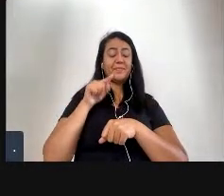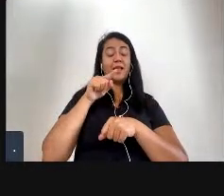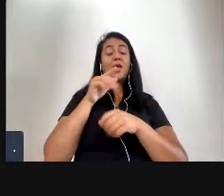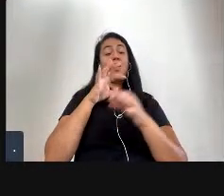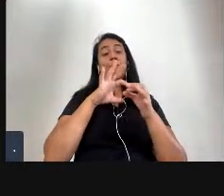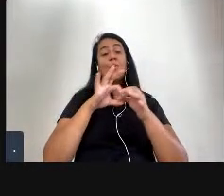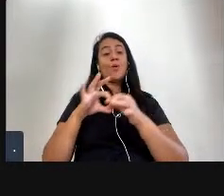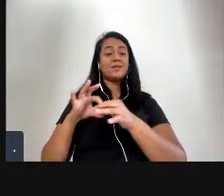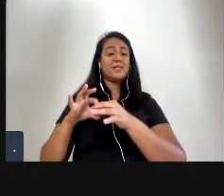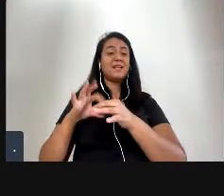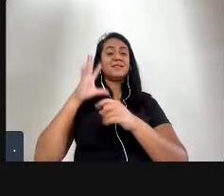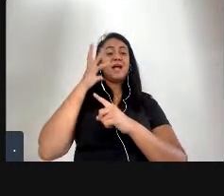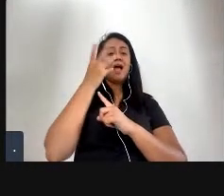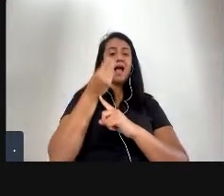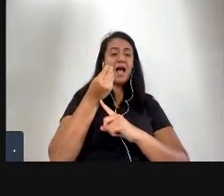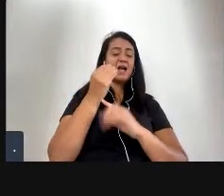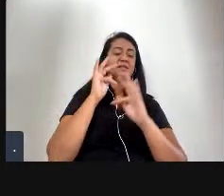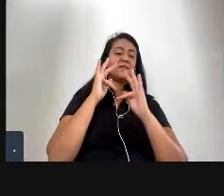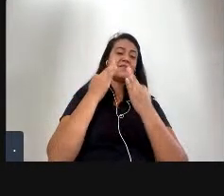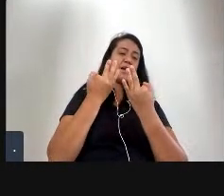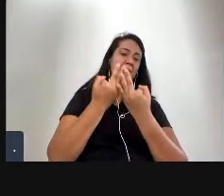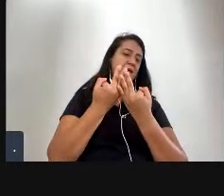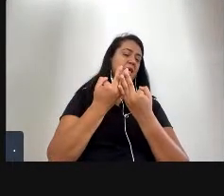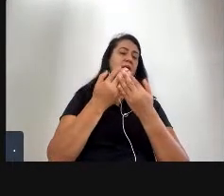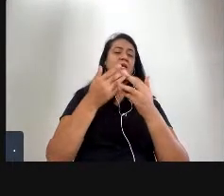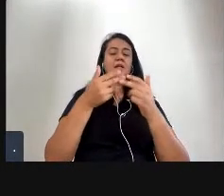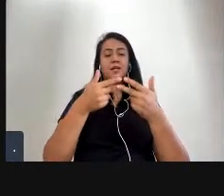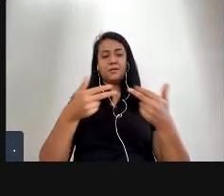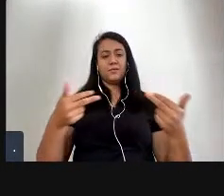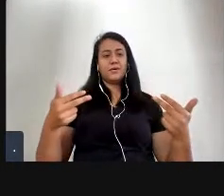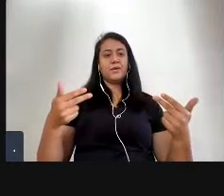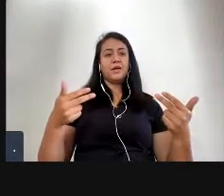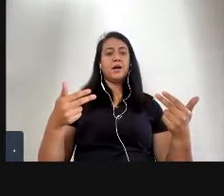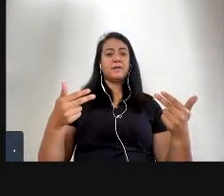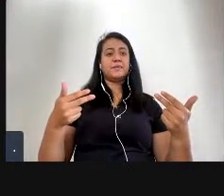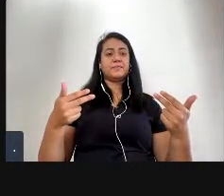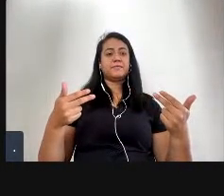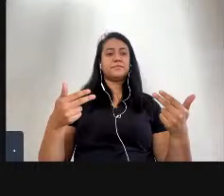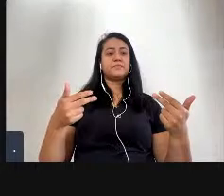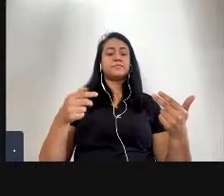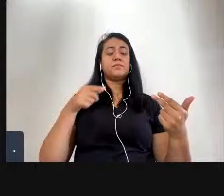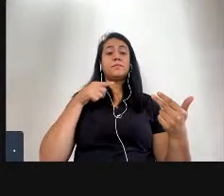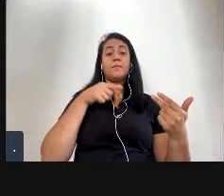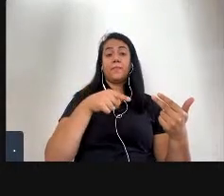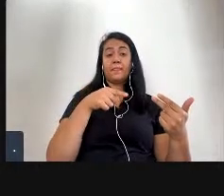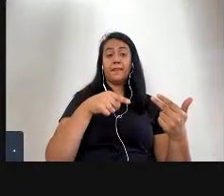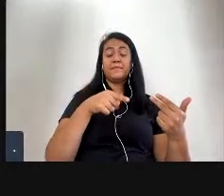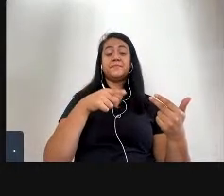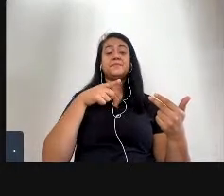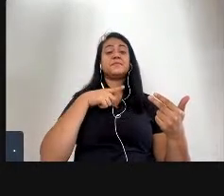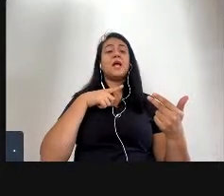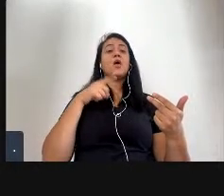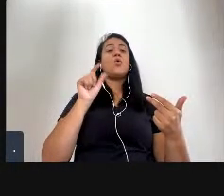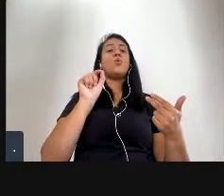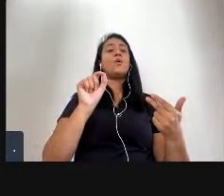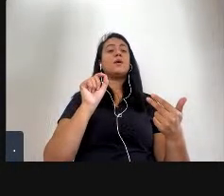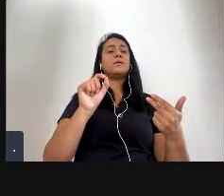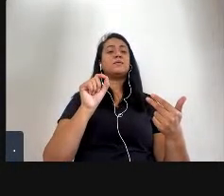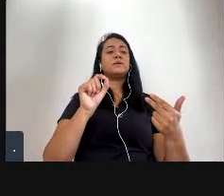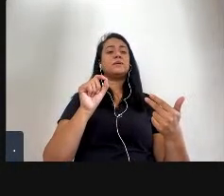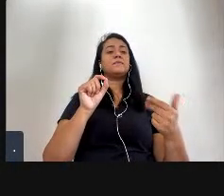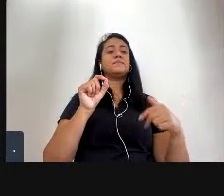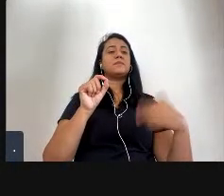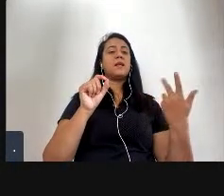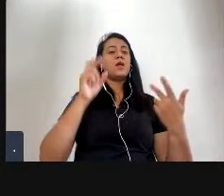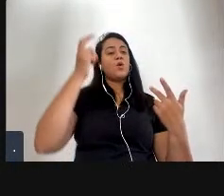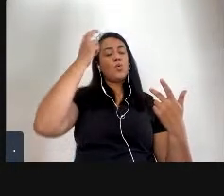família etc do motivo nobre há uma questão de Estado de